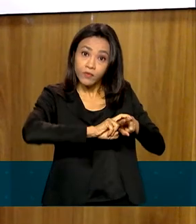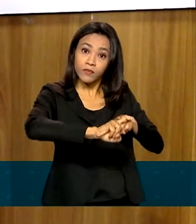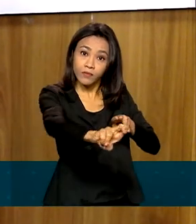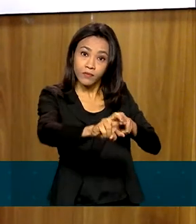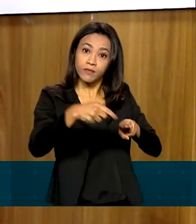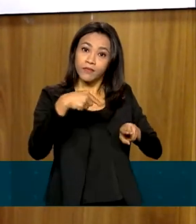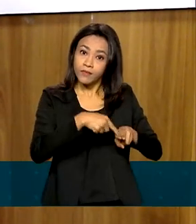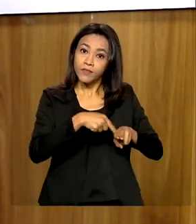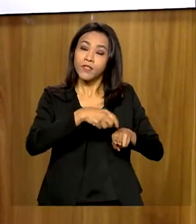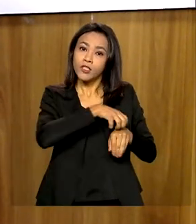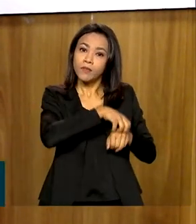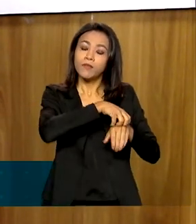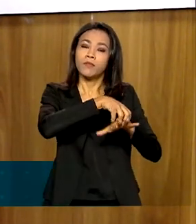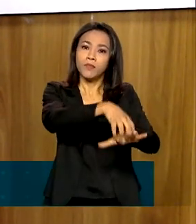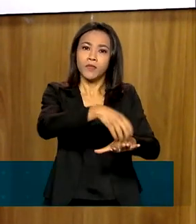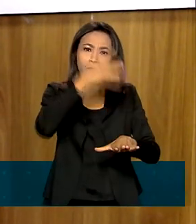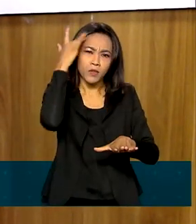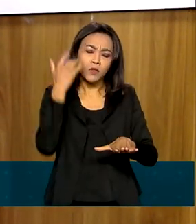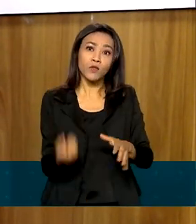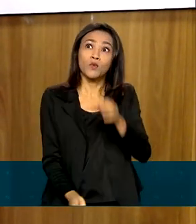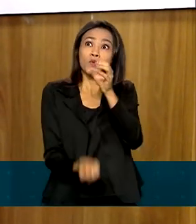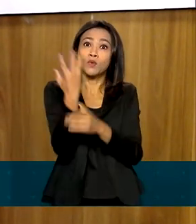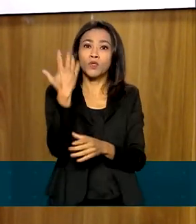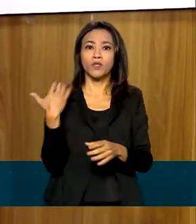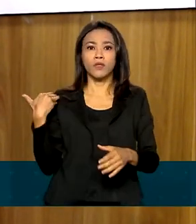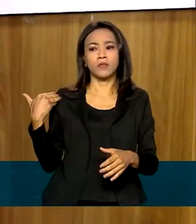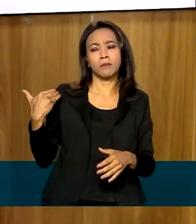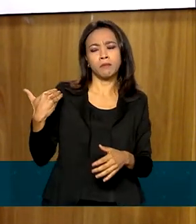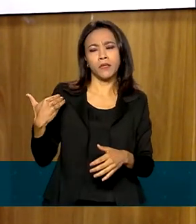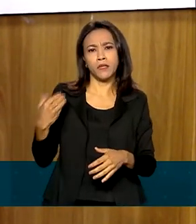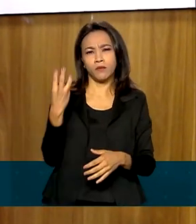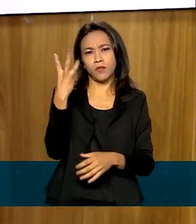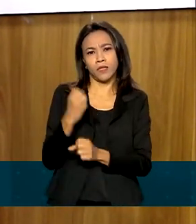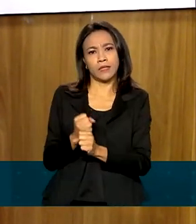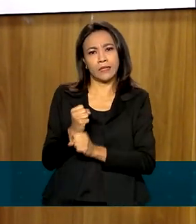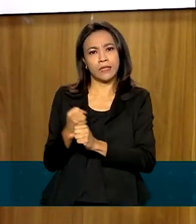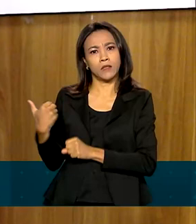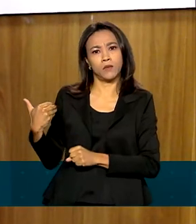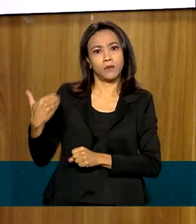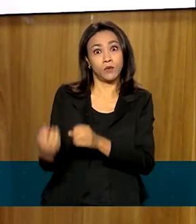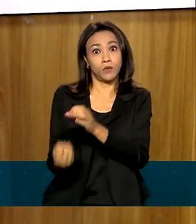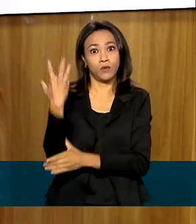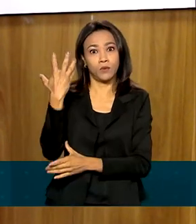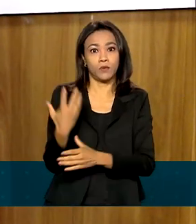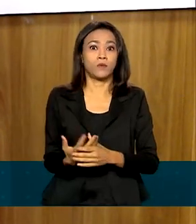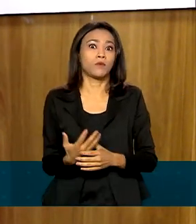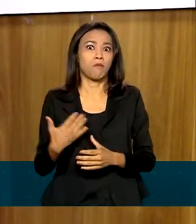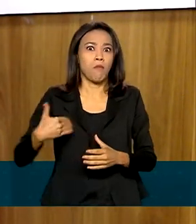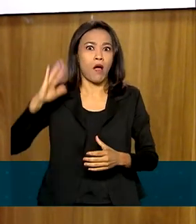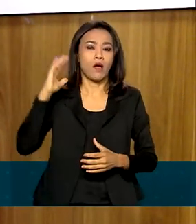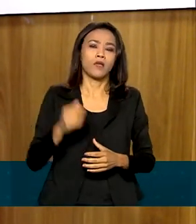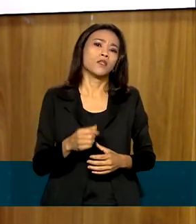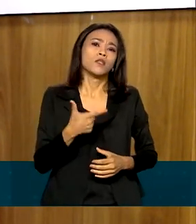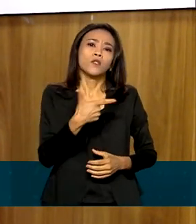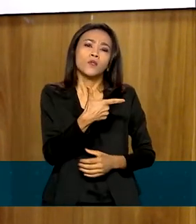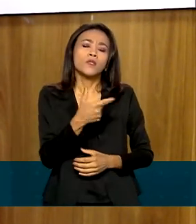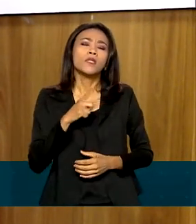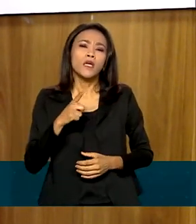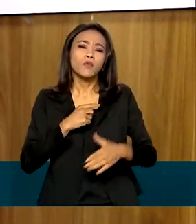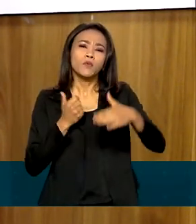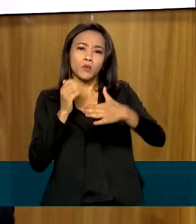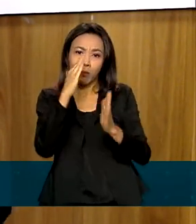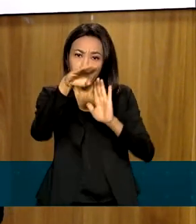seja, as ferrovias renasceram no Brasil nesses últimos três anos. Temos um programa hoje que vai investir mais de 200 bilhões de reais nas